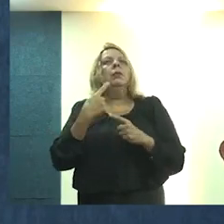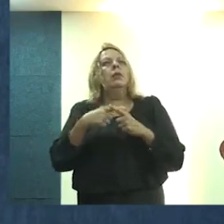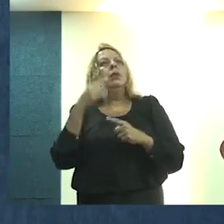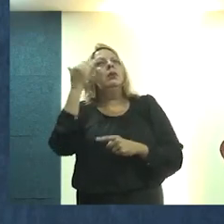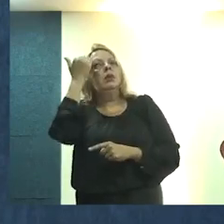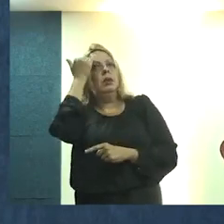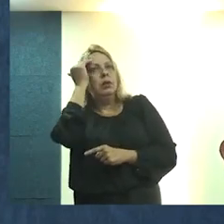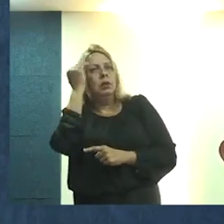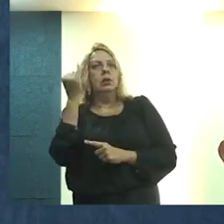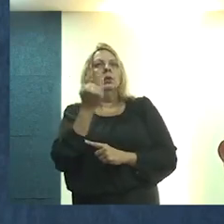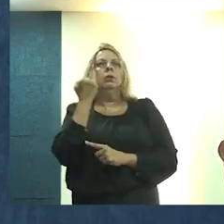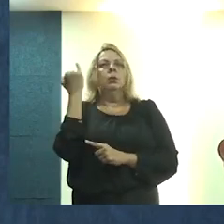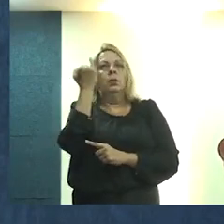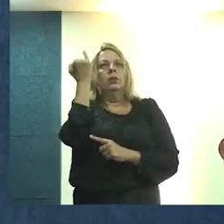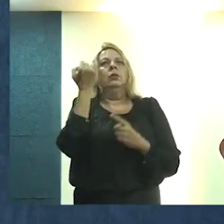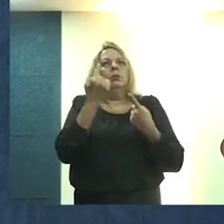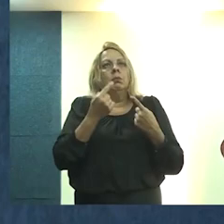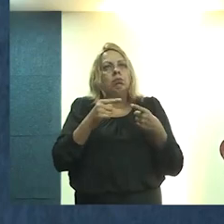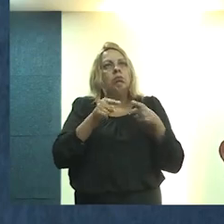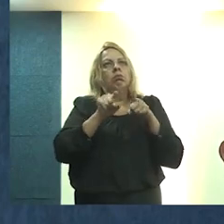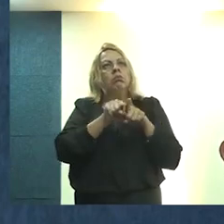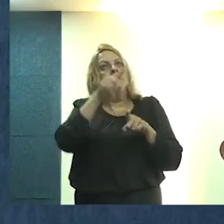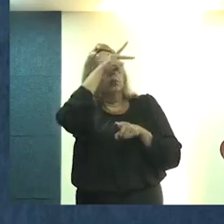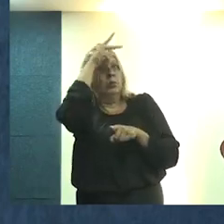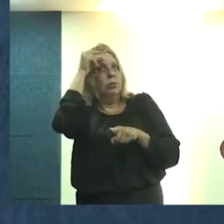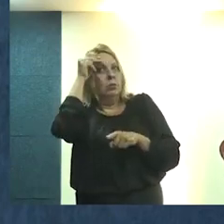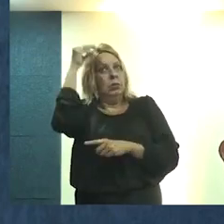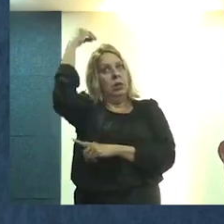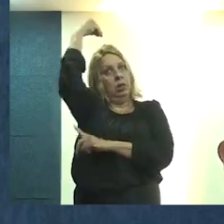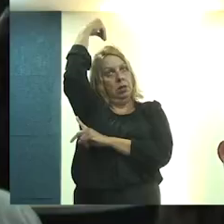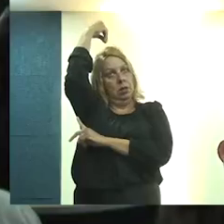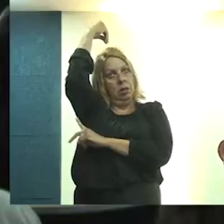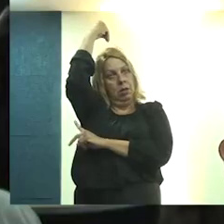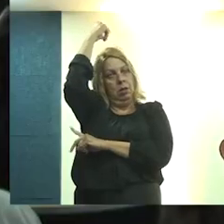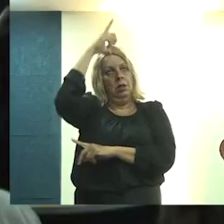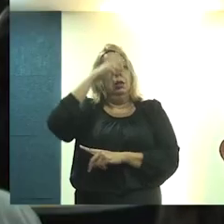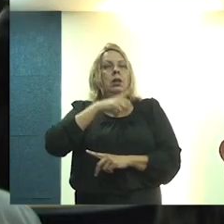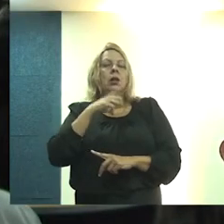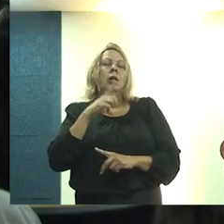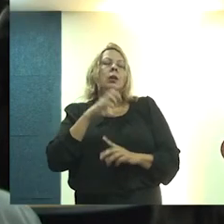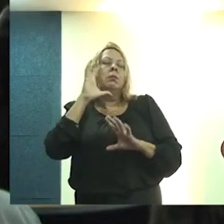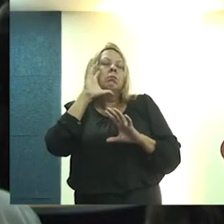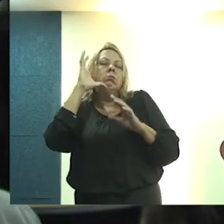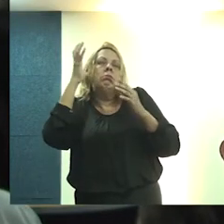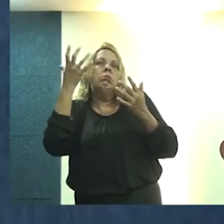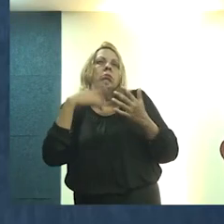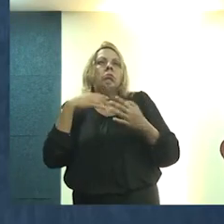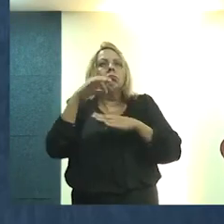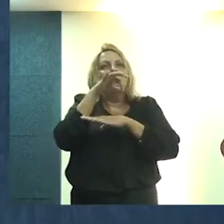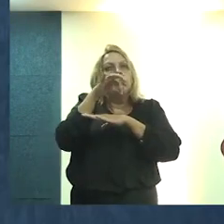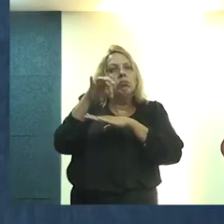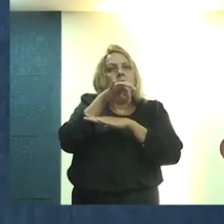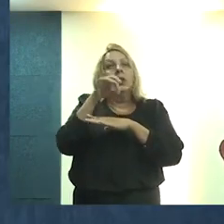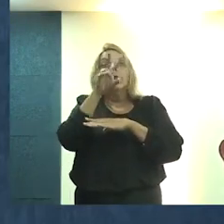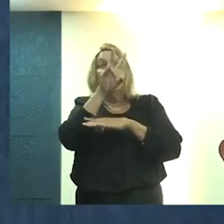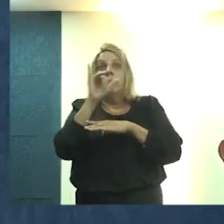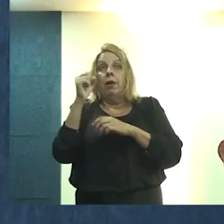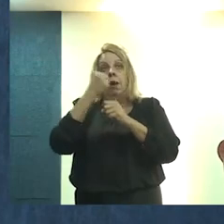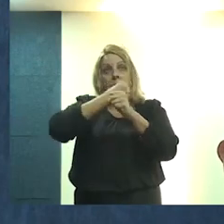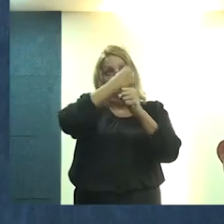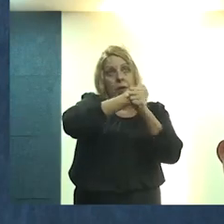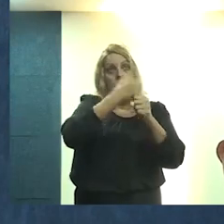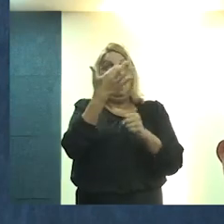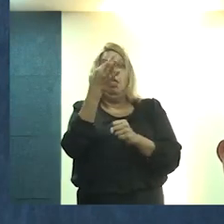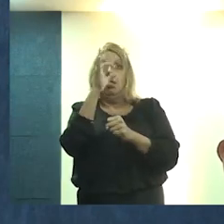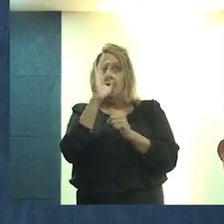gente entende a importância, é uma parceria com a prefeitura de São Cristóvão, a ONG de Soluções Urbanas, onde a gente vai reformar 10